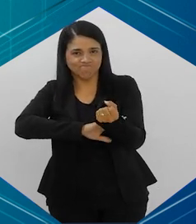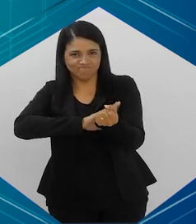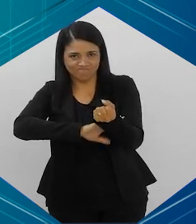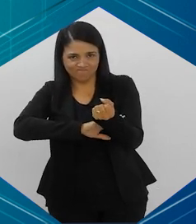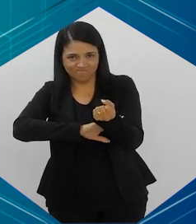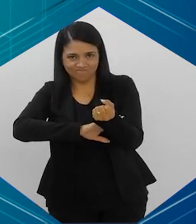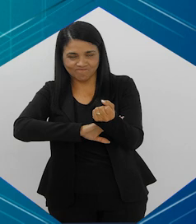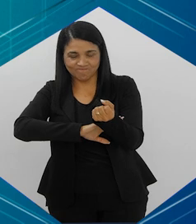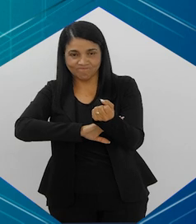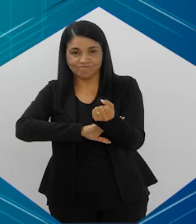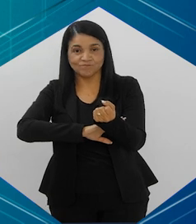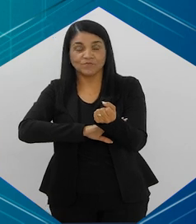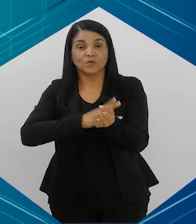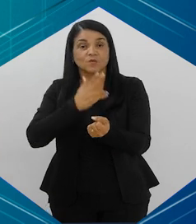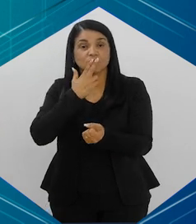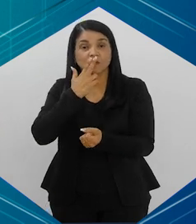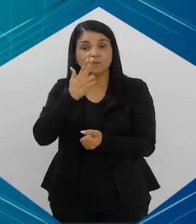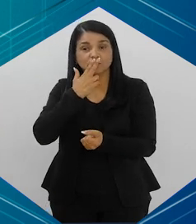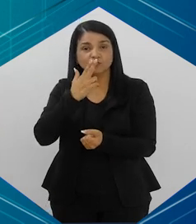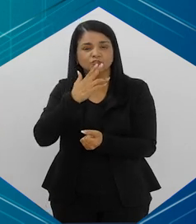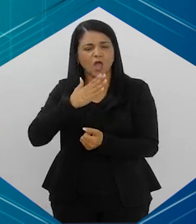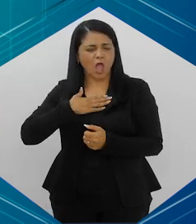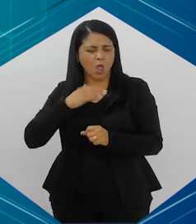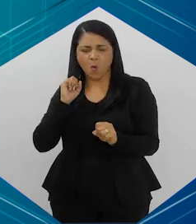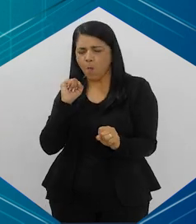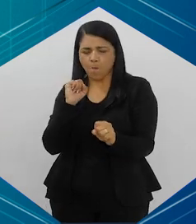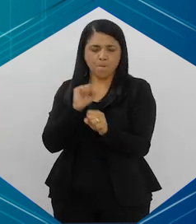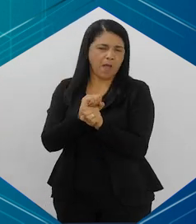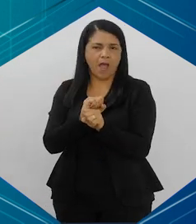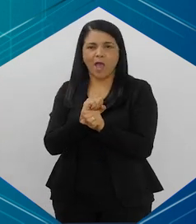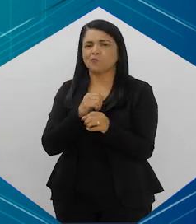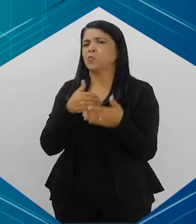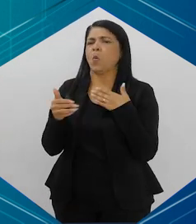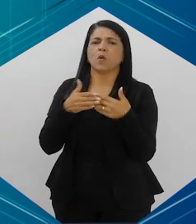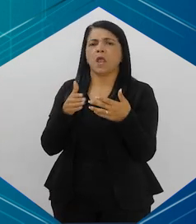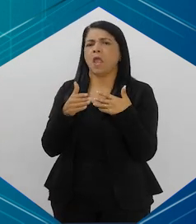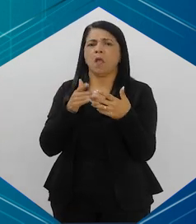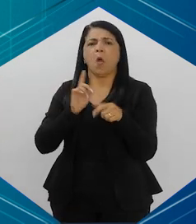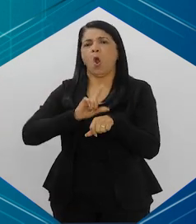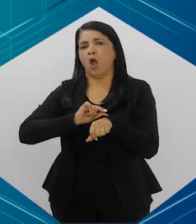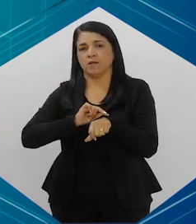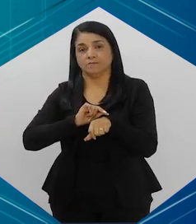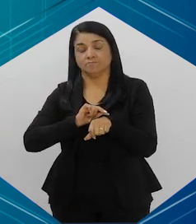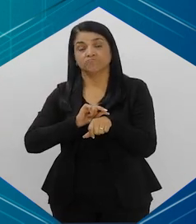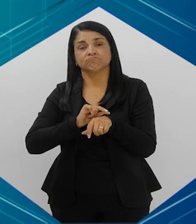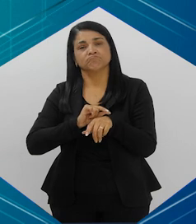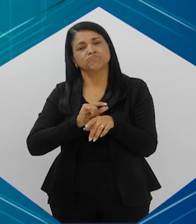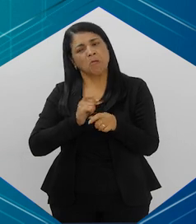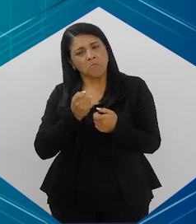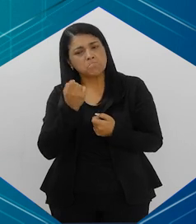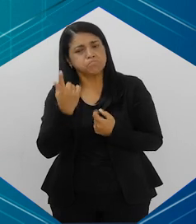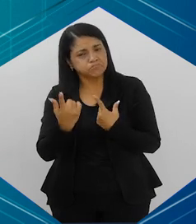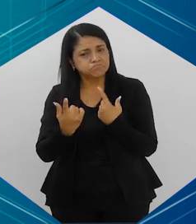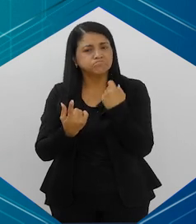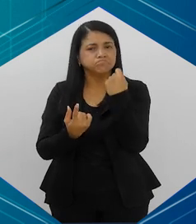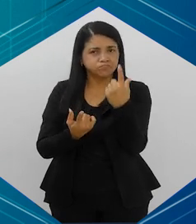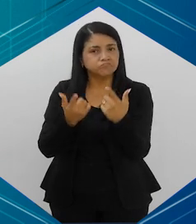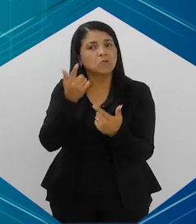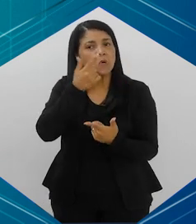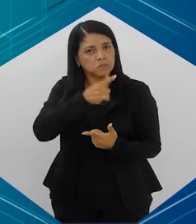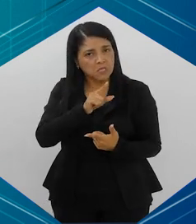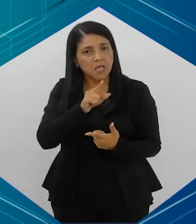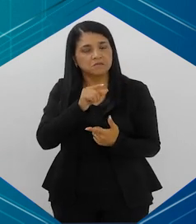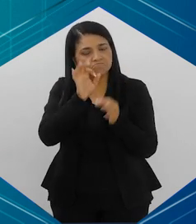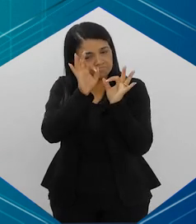dependência química. Então, um tabagista, ele fala assim, ah, eu paro a qualquer momento. Realmente, tem raros casos que acontece isso,